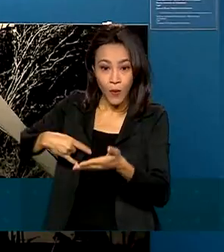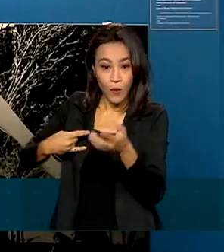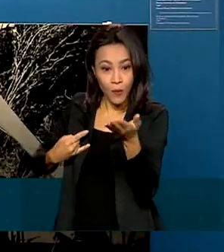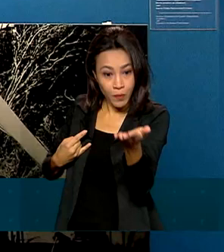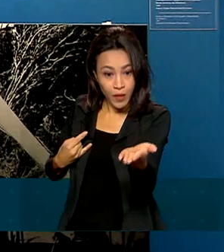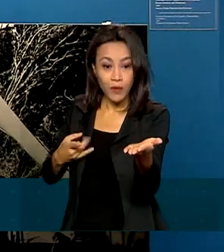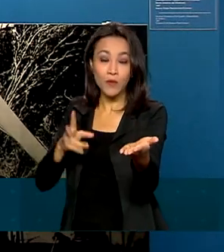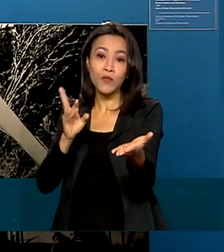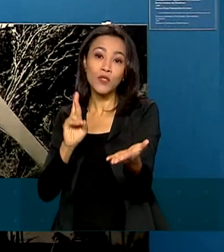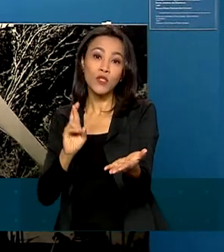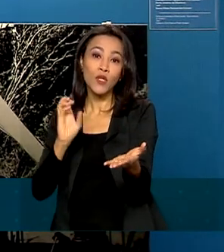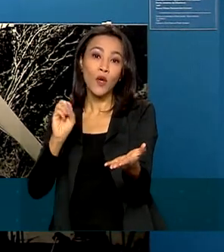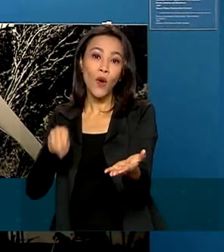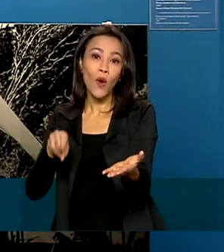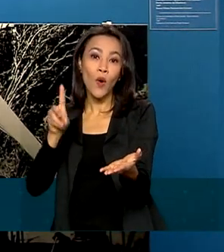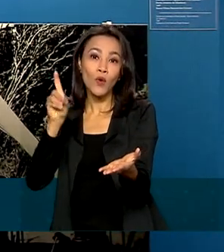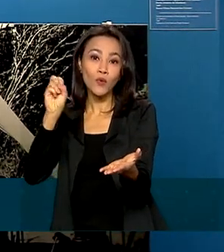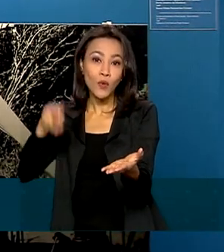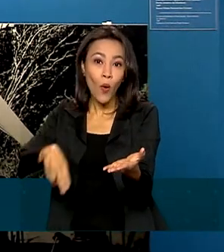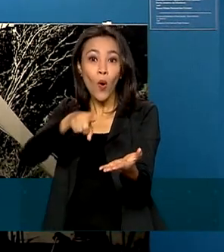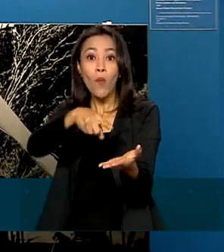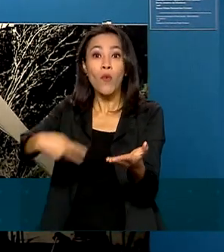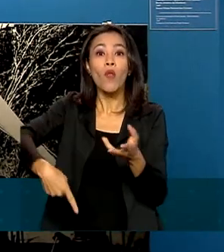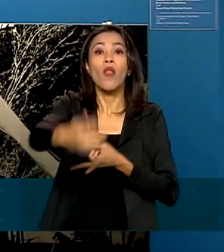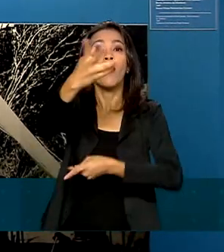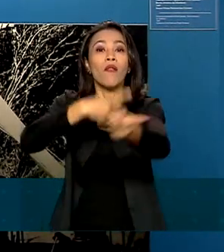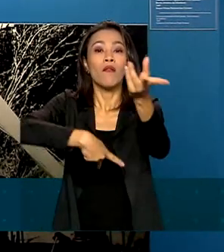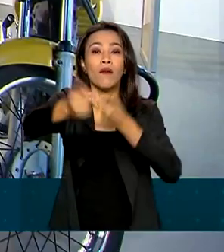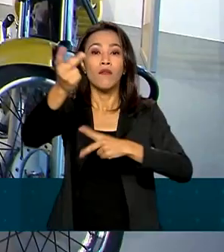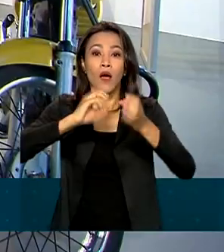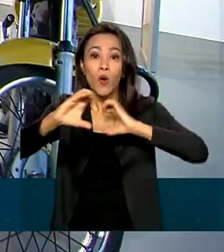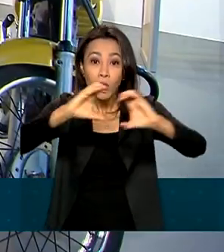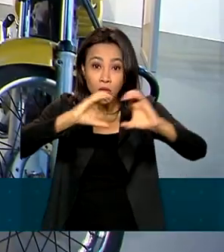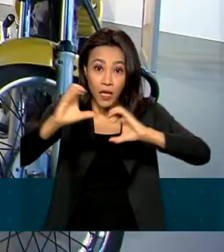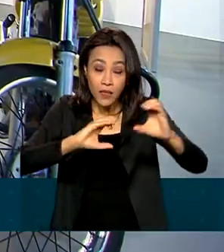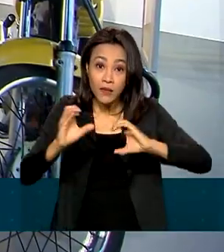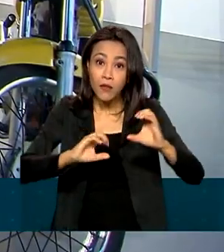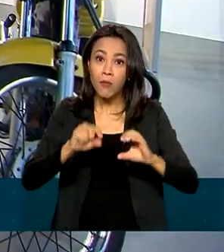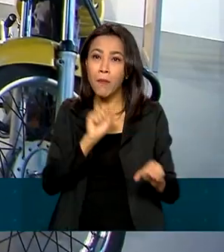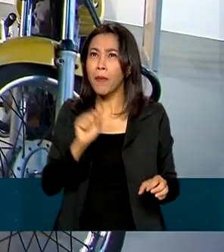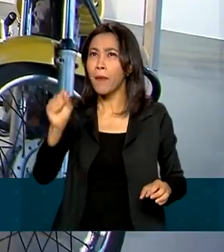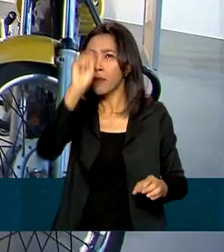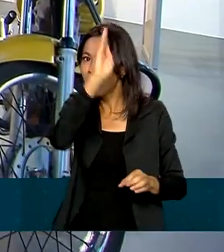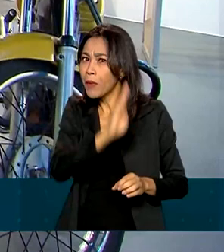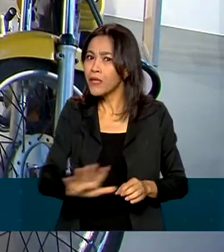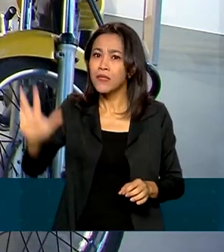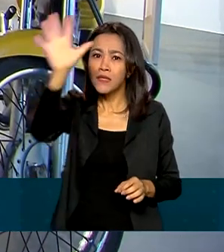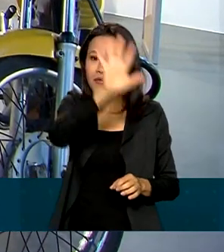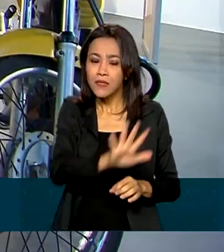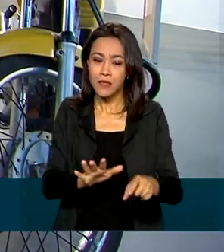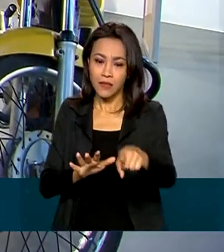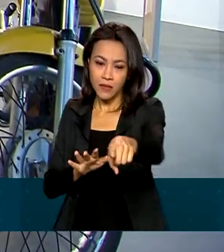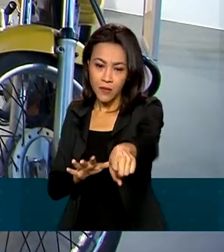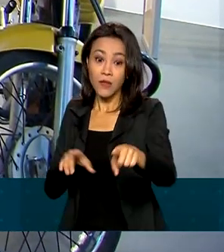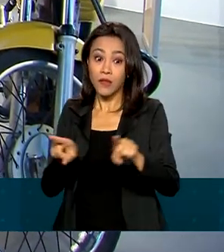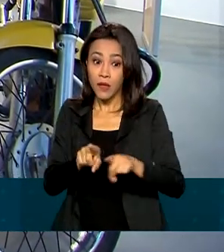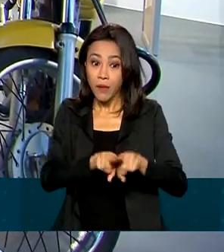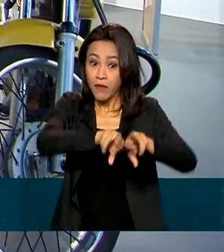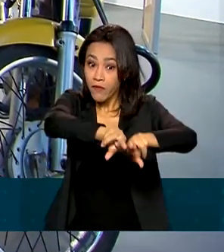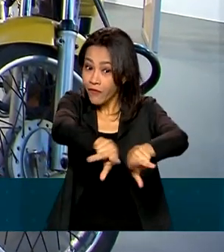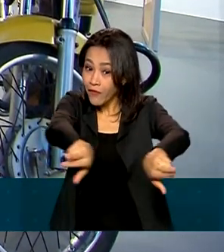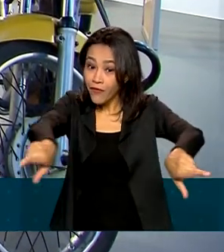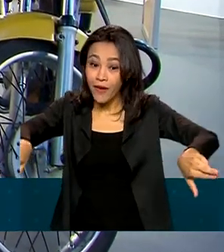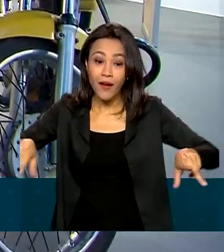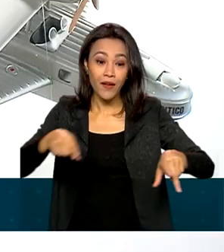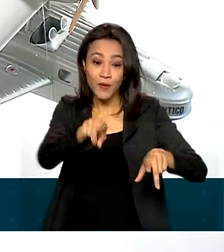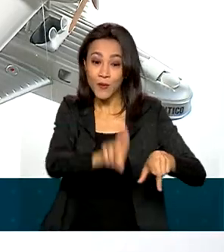um dos responsáveis por levar a comunicação para o centro do país. No local, ainda estão expostos os vários transportes usados